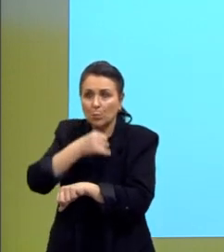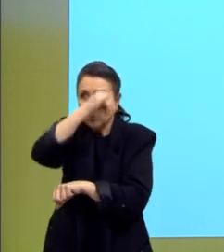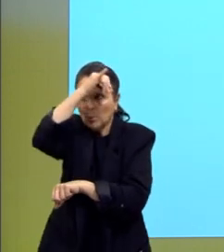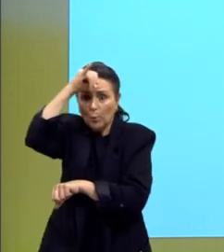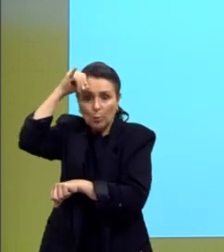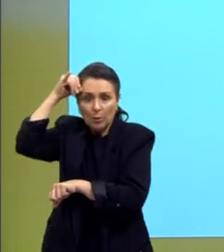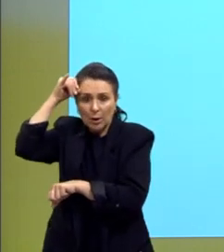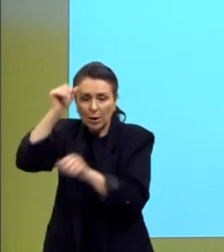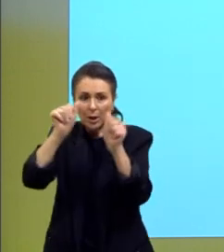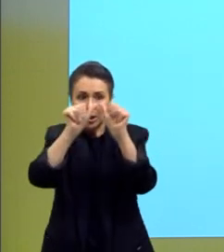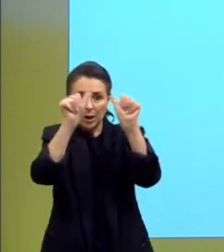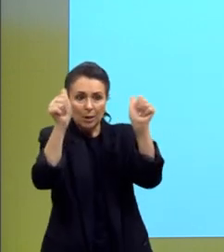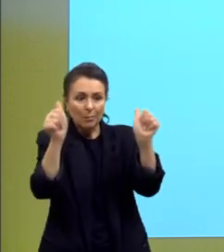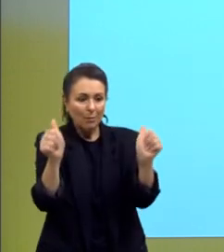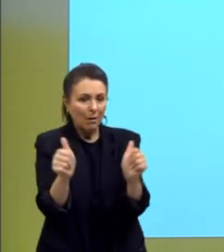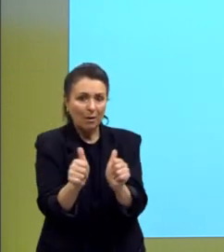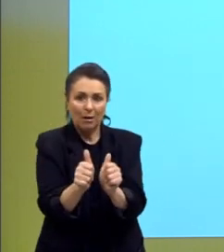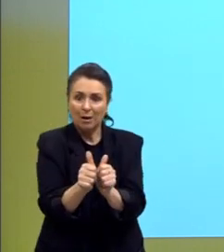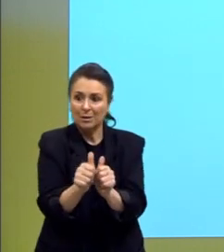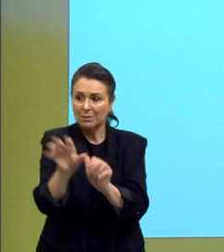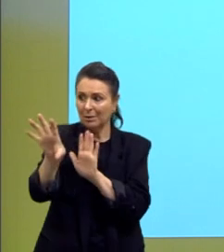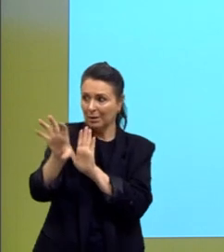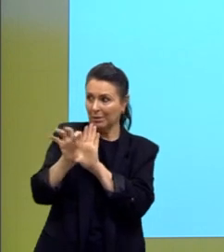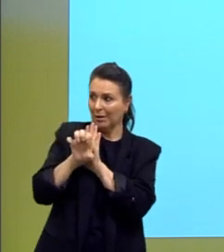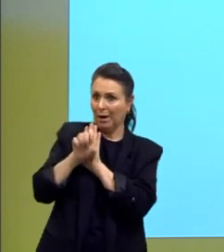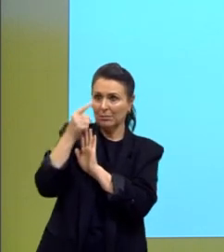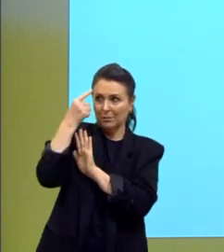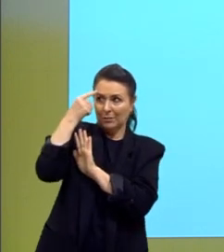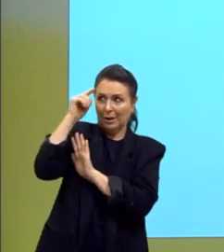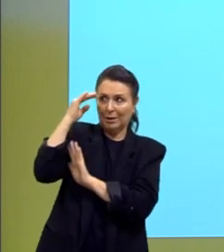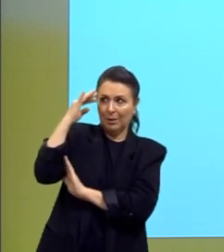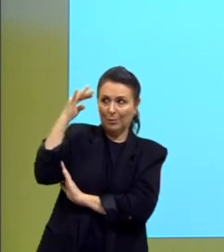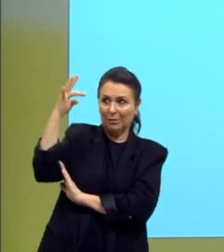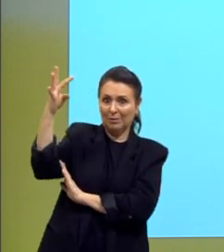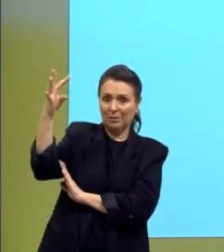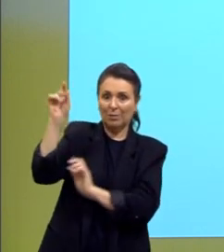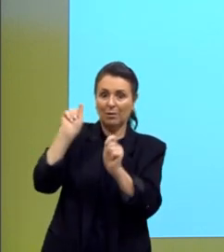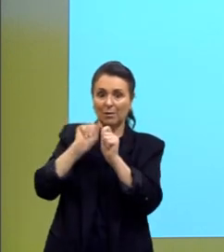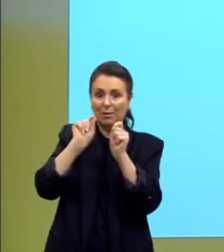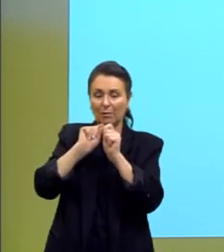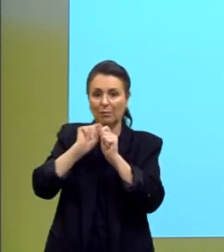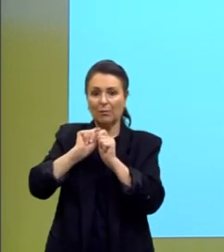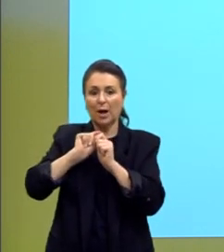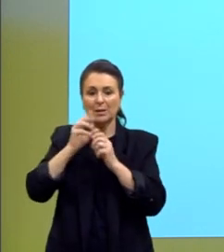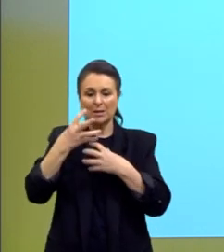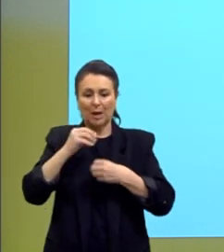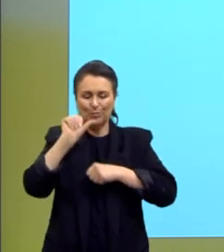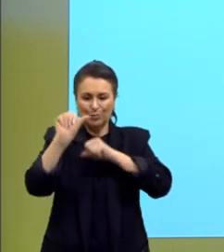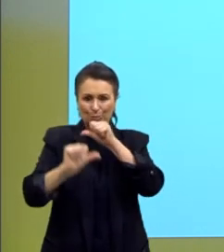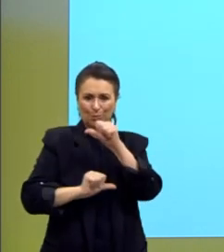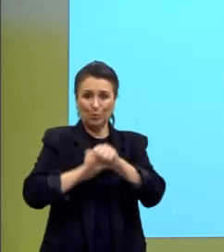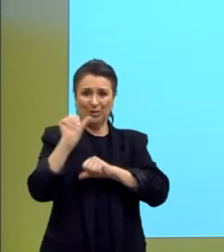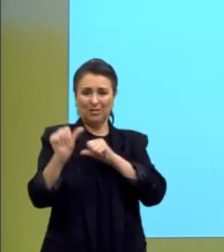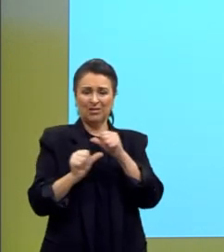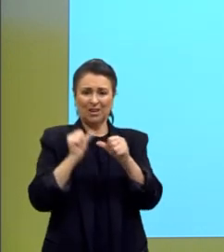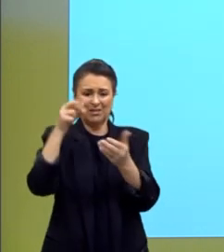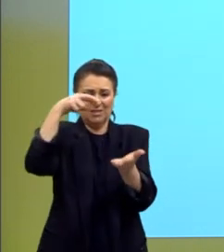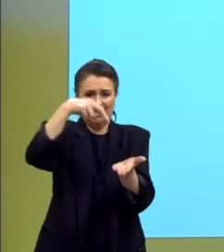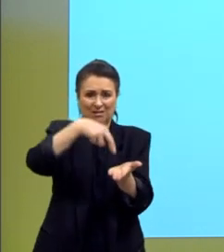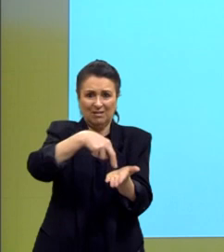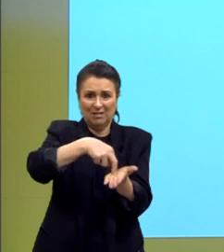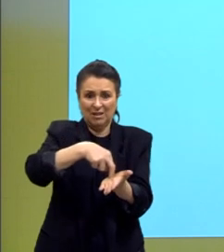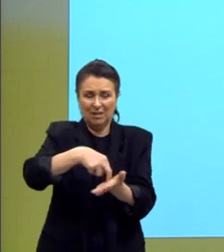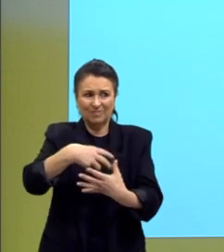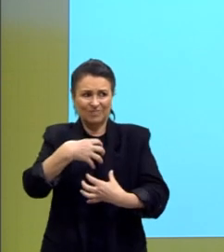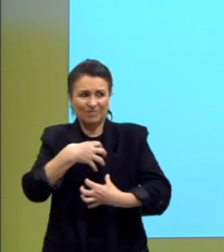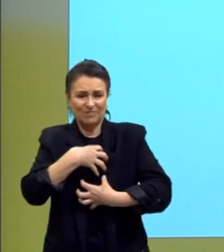imagens meramente ilustrativas que despertam a imaginação e promovem o deslocamento da realidade, deixando a